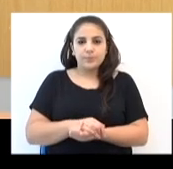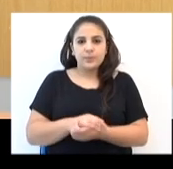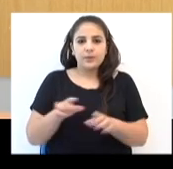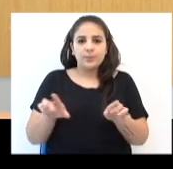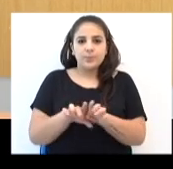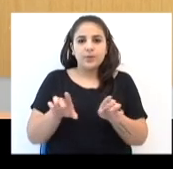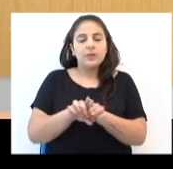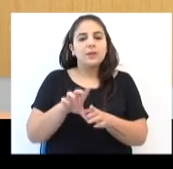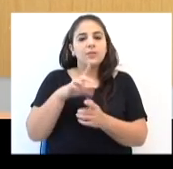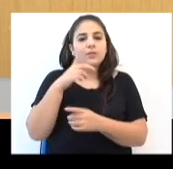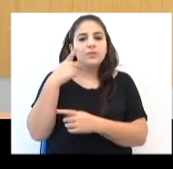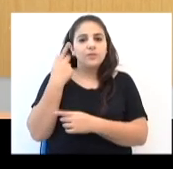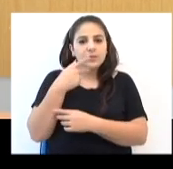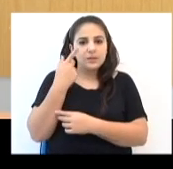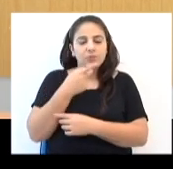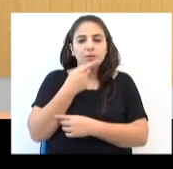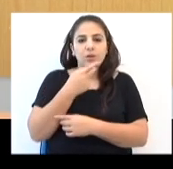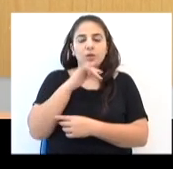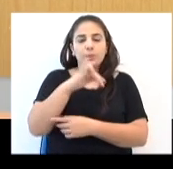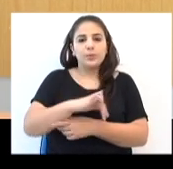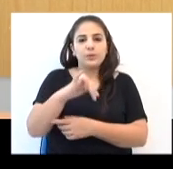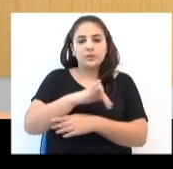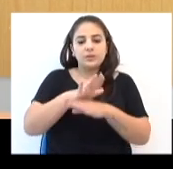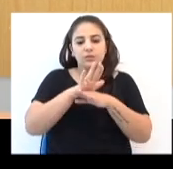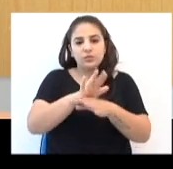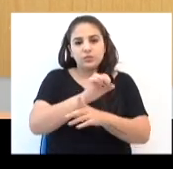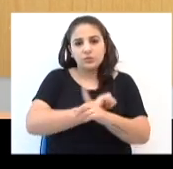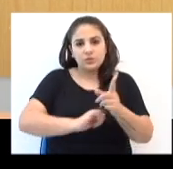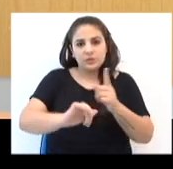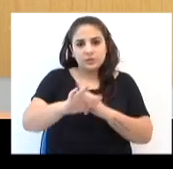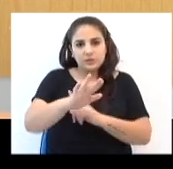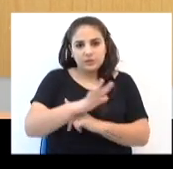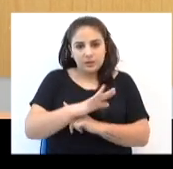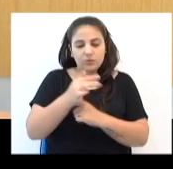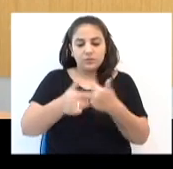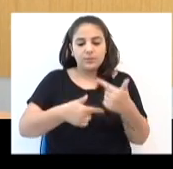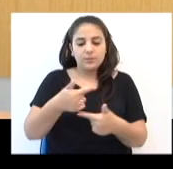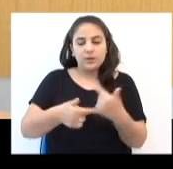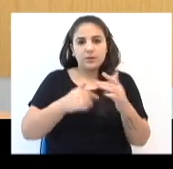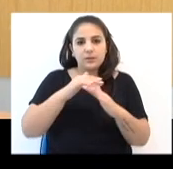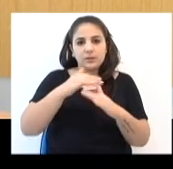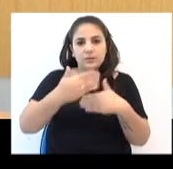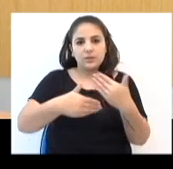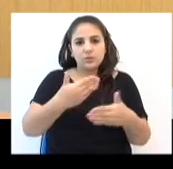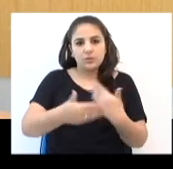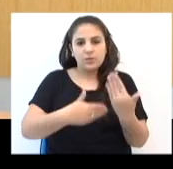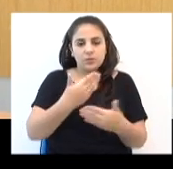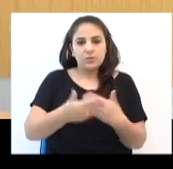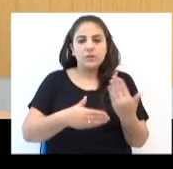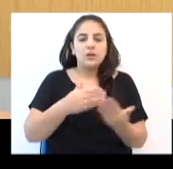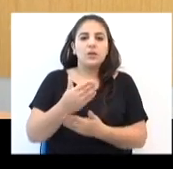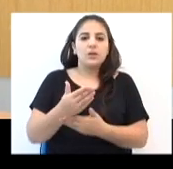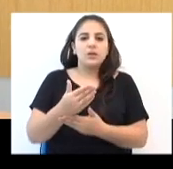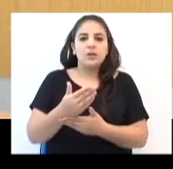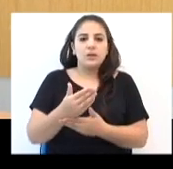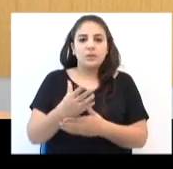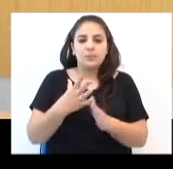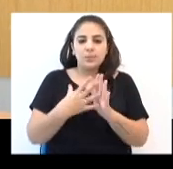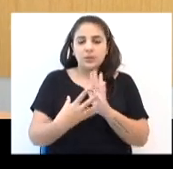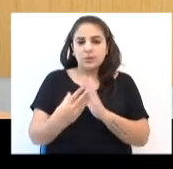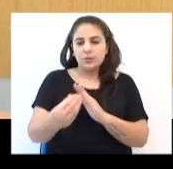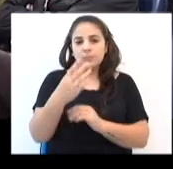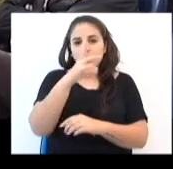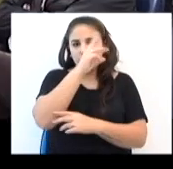O parlamentar apresentou a importância da assistência social e do trabalho desenvolvido nos centros de referência do